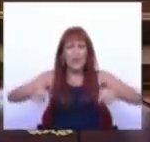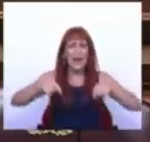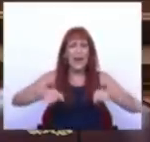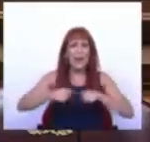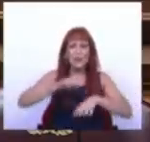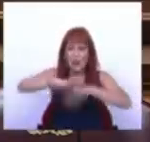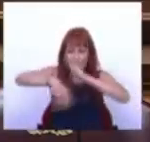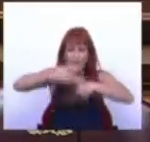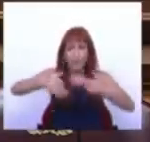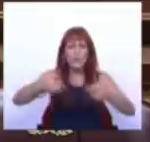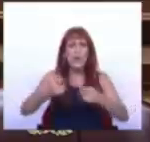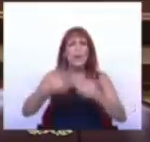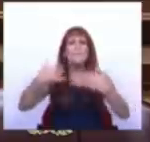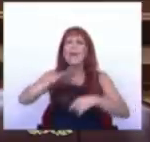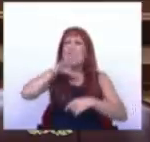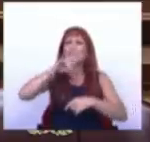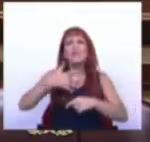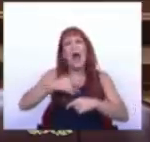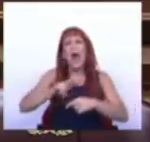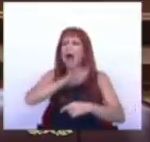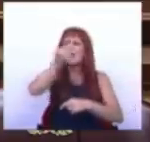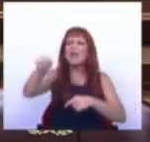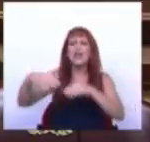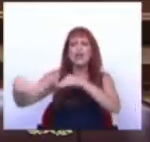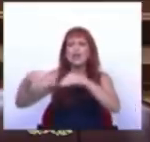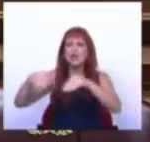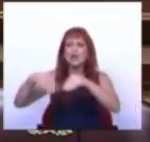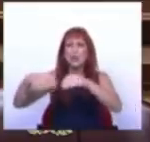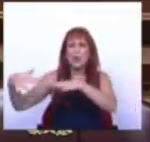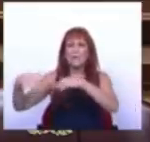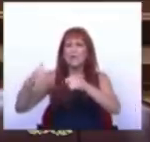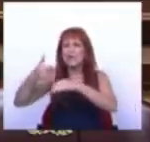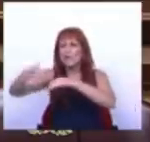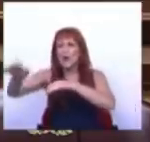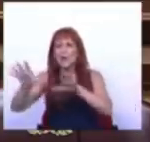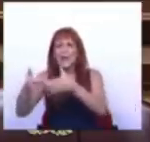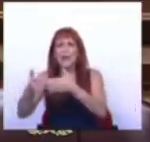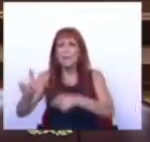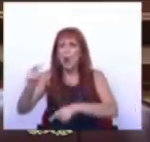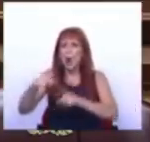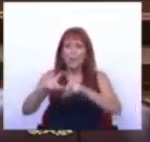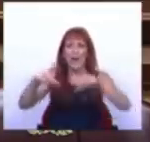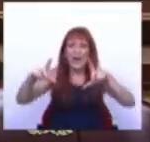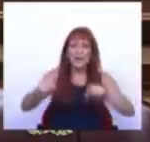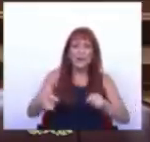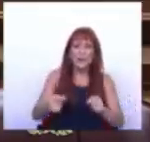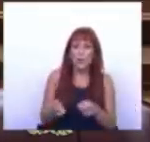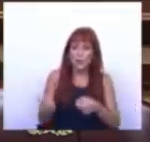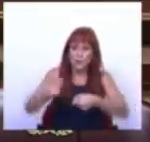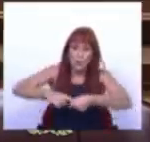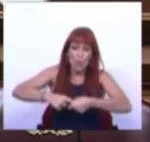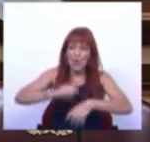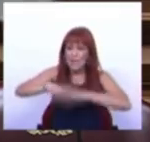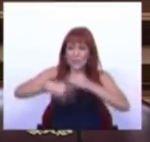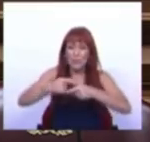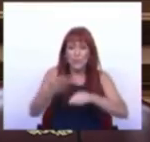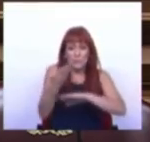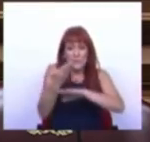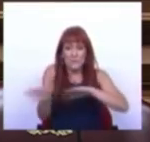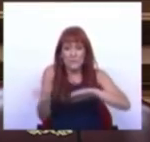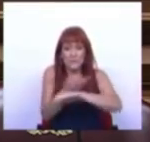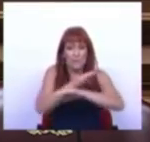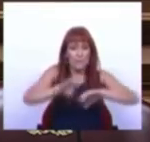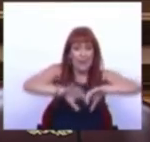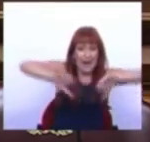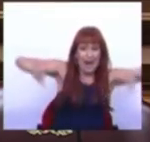estão misturados, mas as famílias, quiserem ir a jogos fora das suas equipas, se por acaso um deles não tiver cartão do adepto, não ficam misturados, ficam separados.